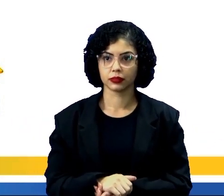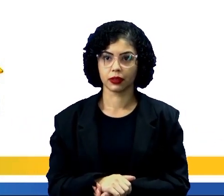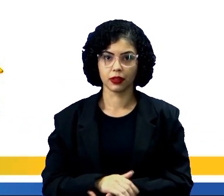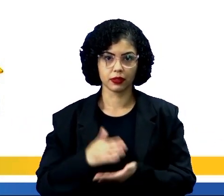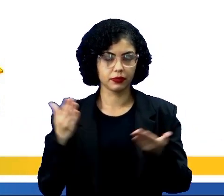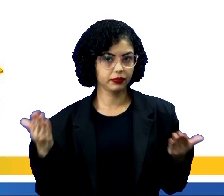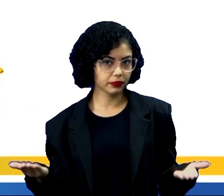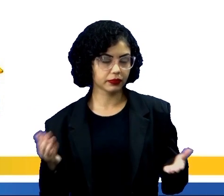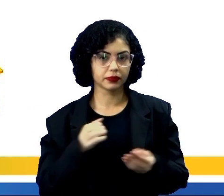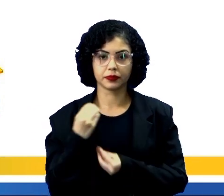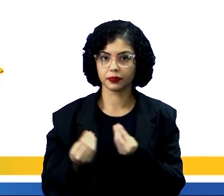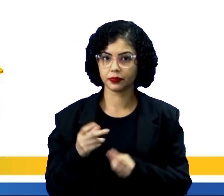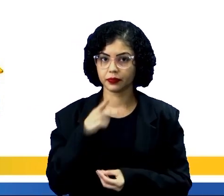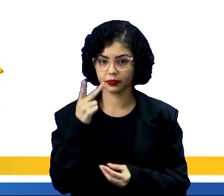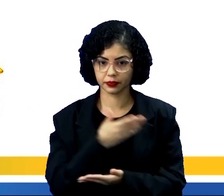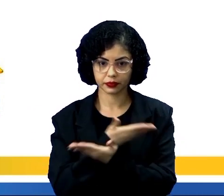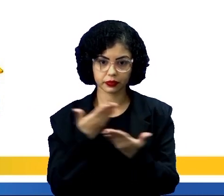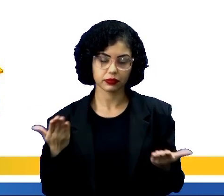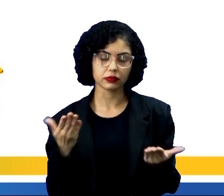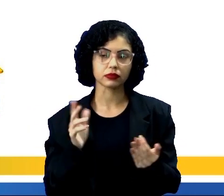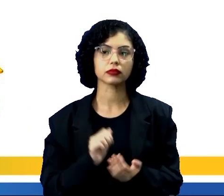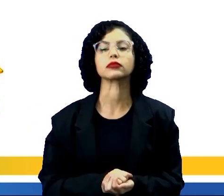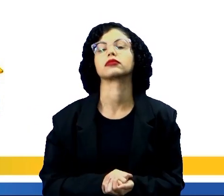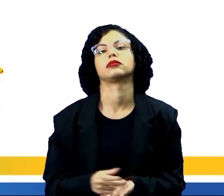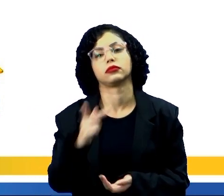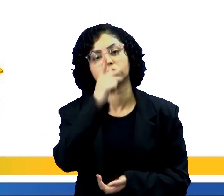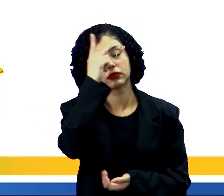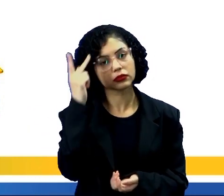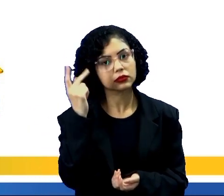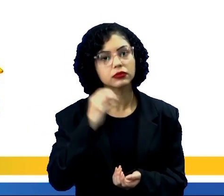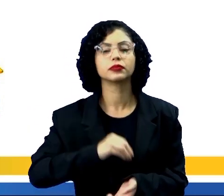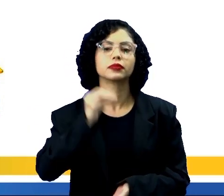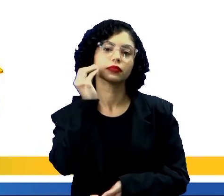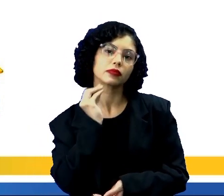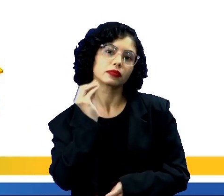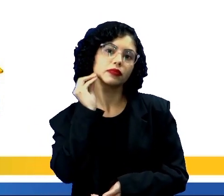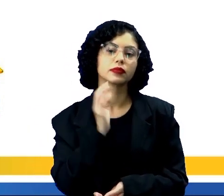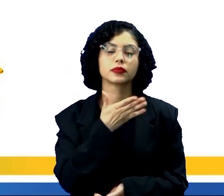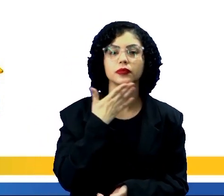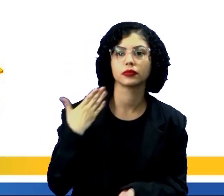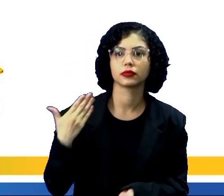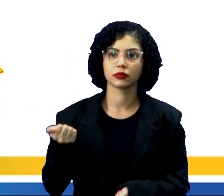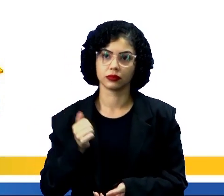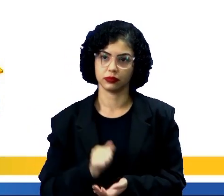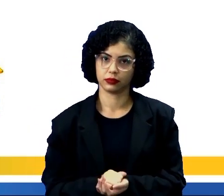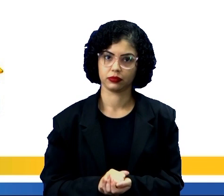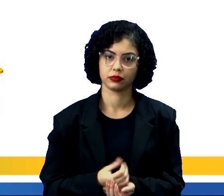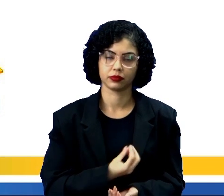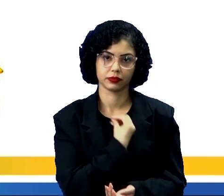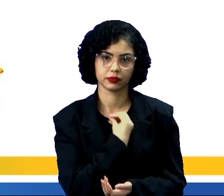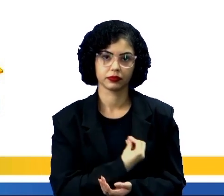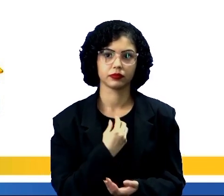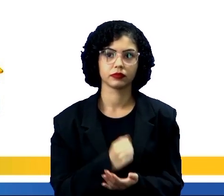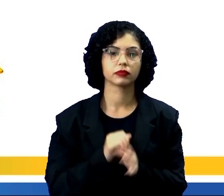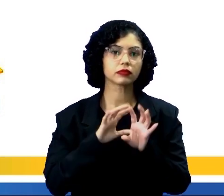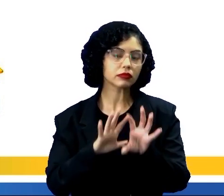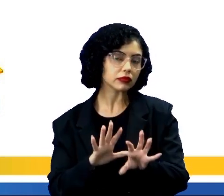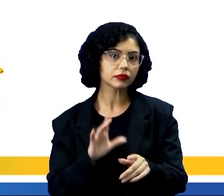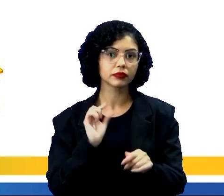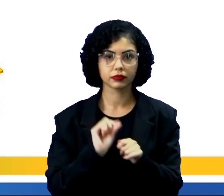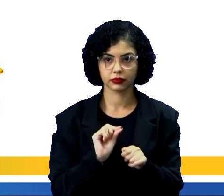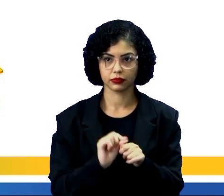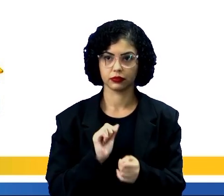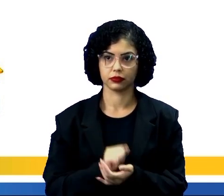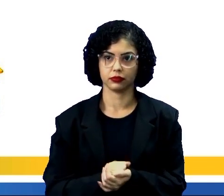Então, como eu falei pra vocês, né? As pessoas vão tentando melhorar o seu modo de vida. E assim foi